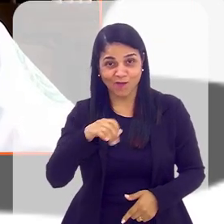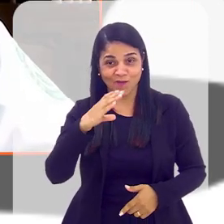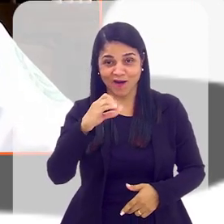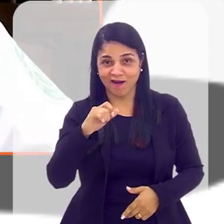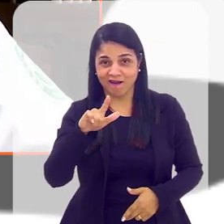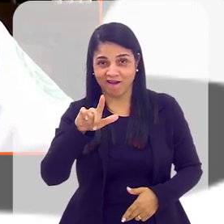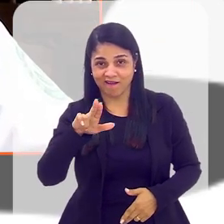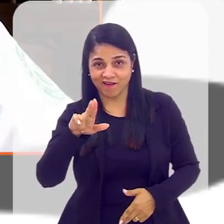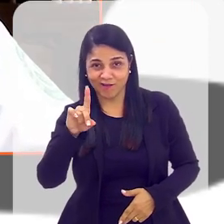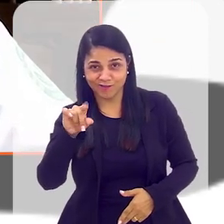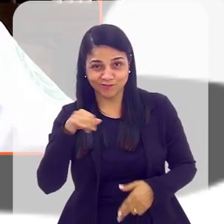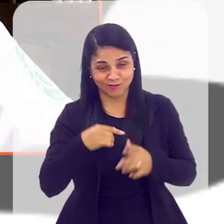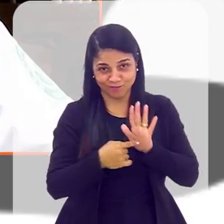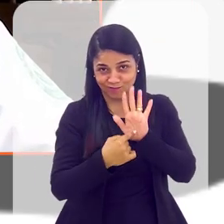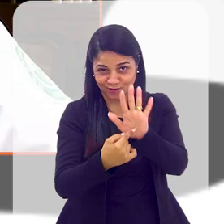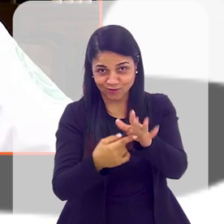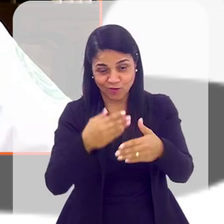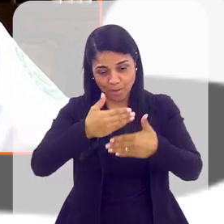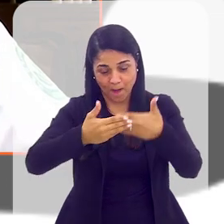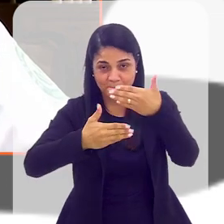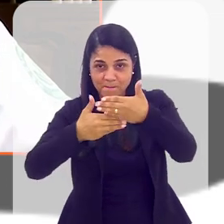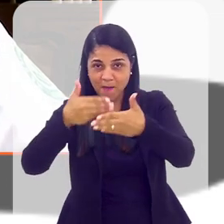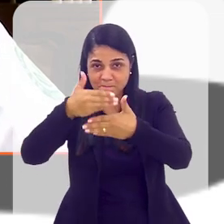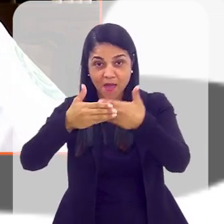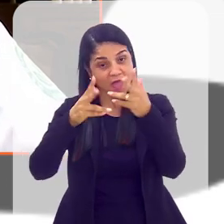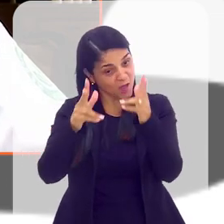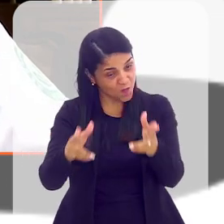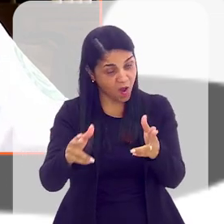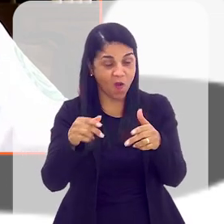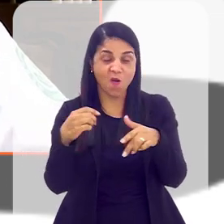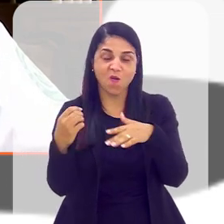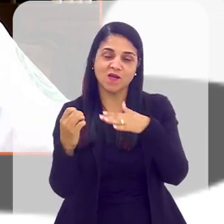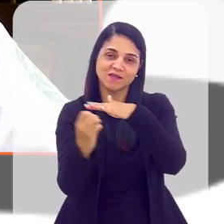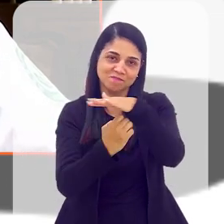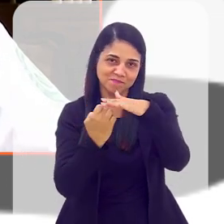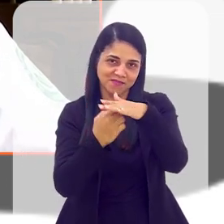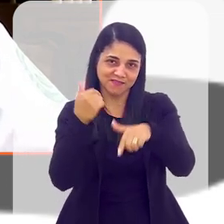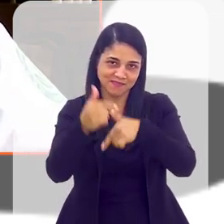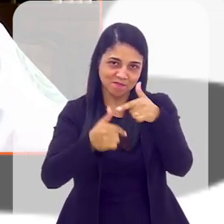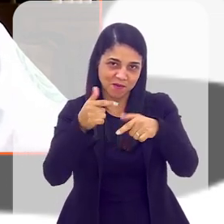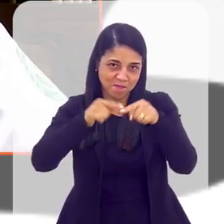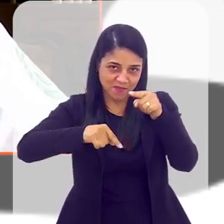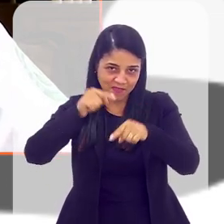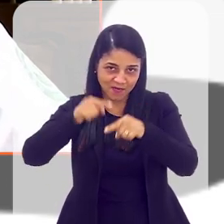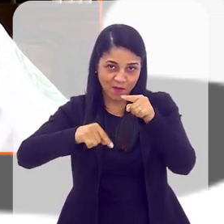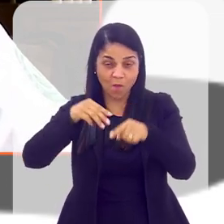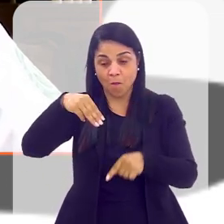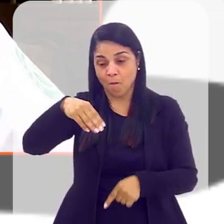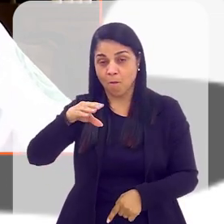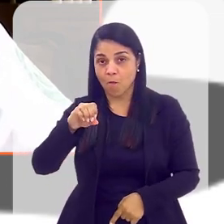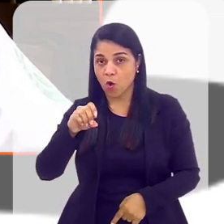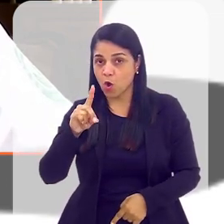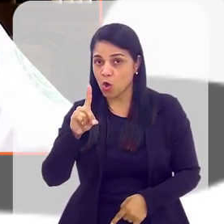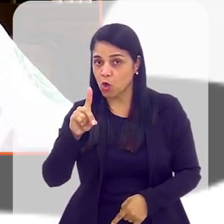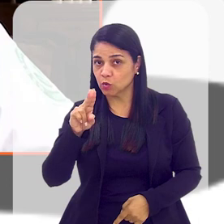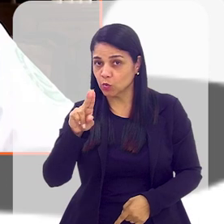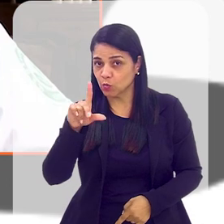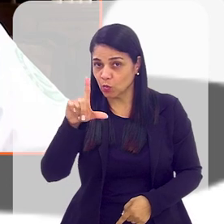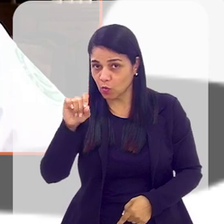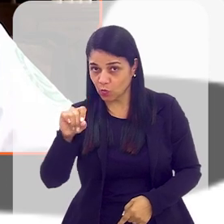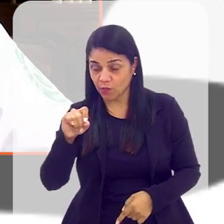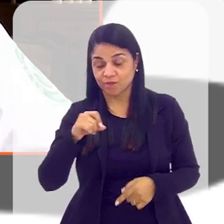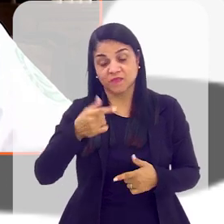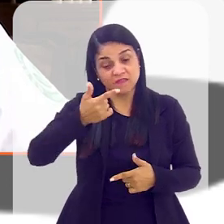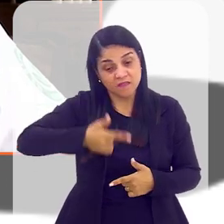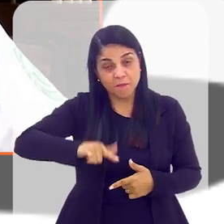essa montagem de peças, o sistema é bem isso mesmo. O sistema modular é bem assim. A gente parte de um elemento, que um módulo, e esse